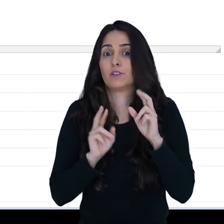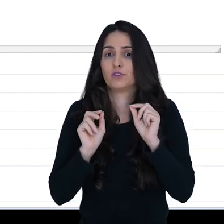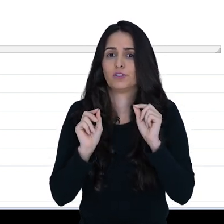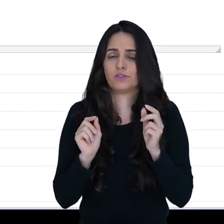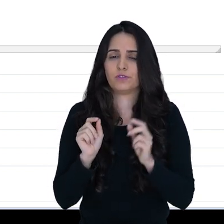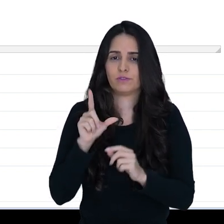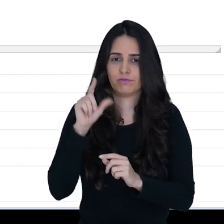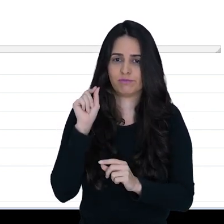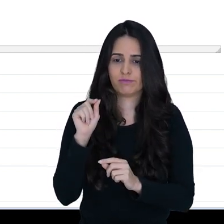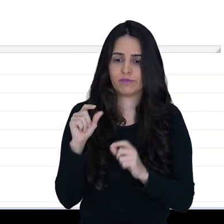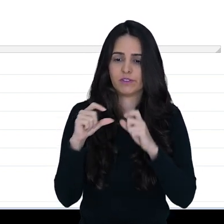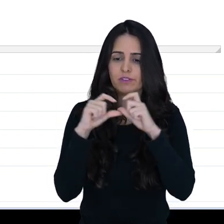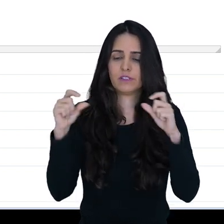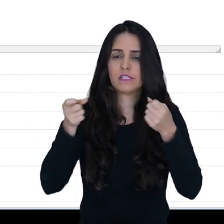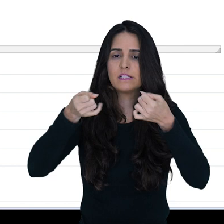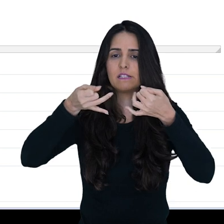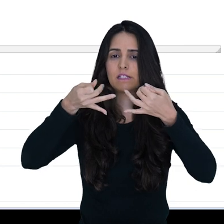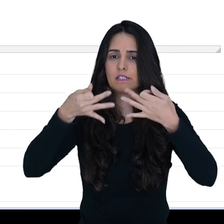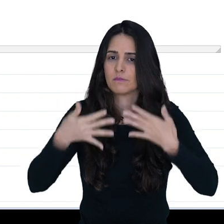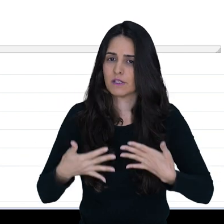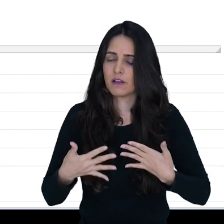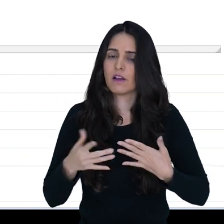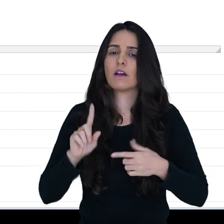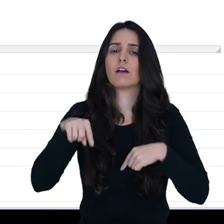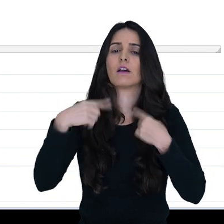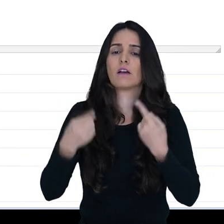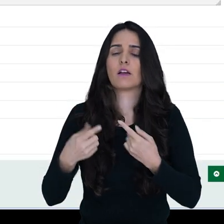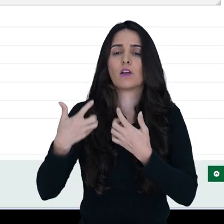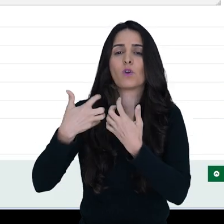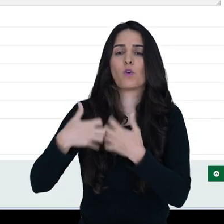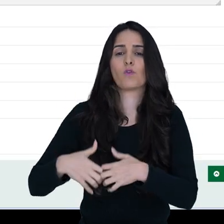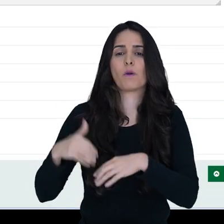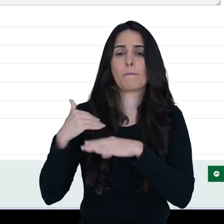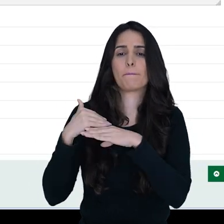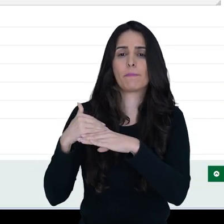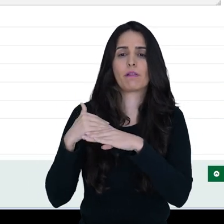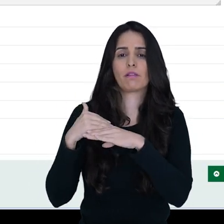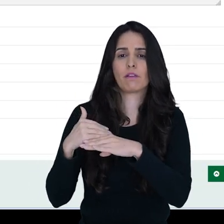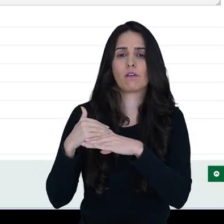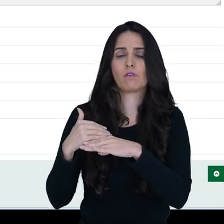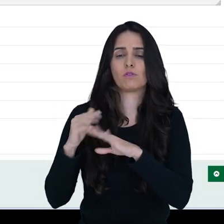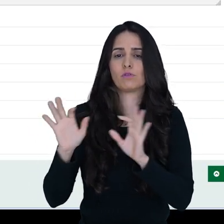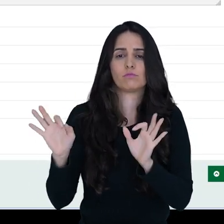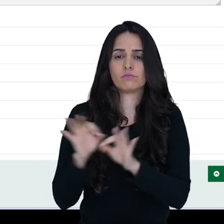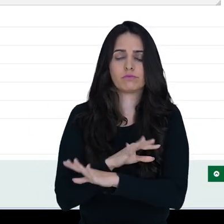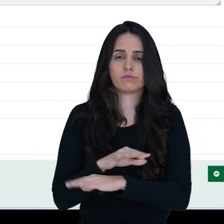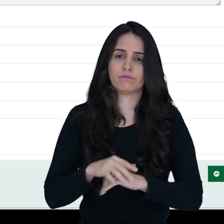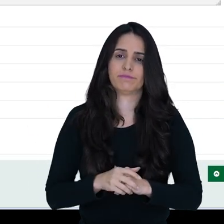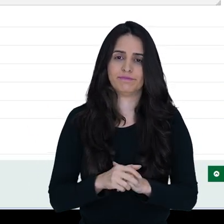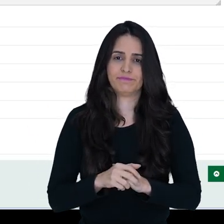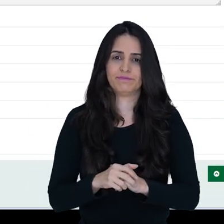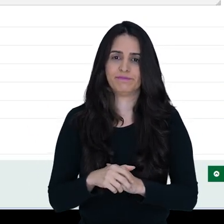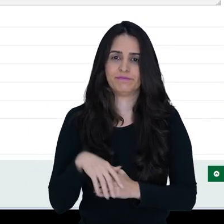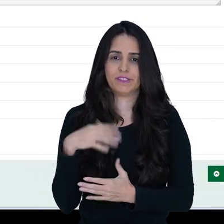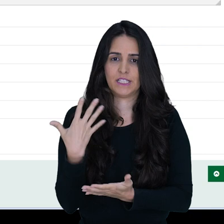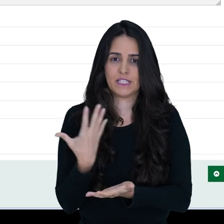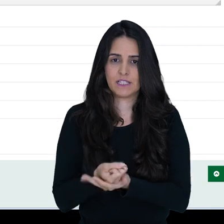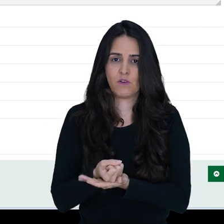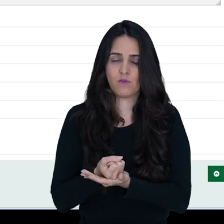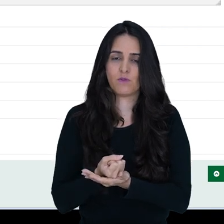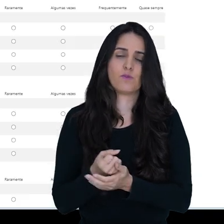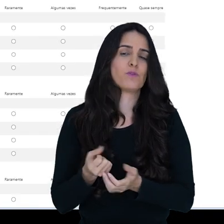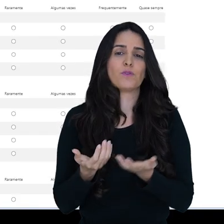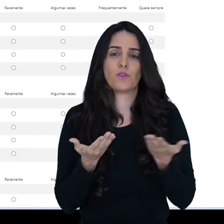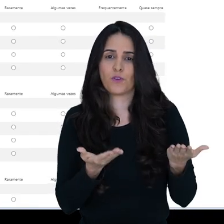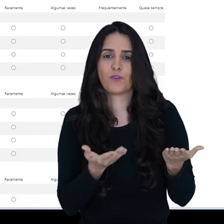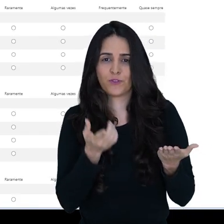expectativas. Vou colocar uma descrição e vou para as configurações padrão que eu já conheço. Vou